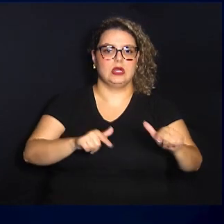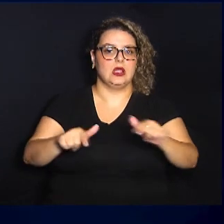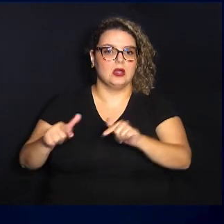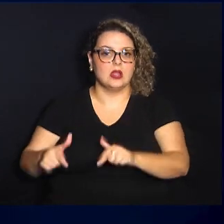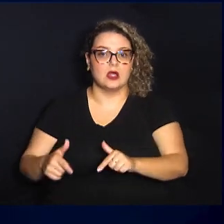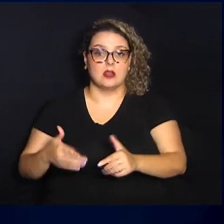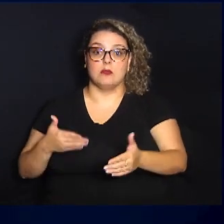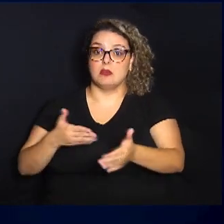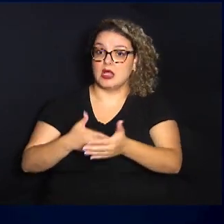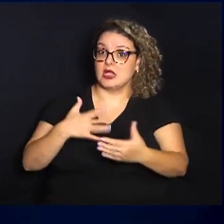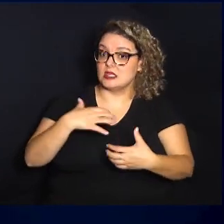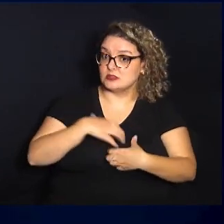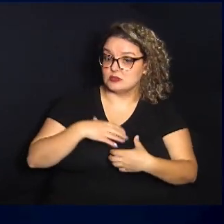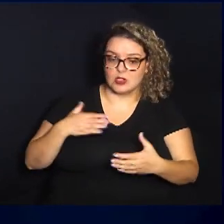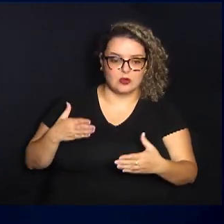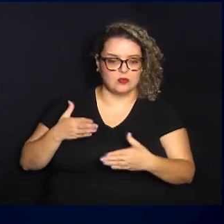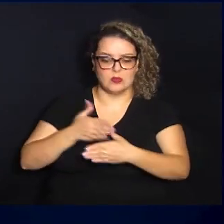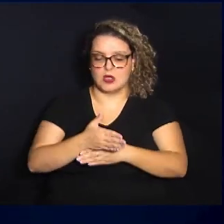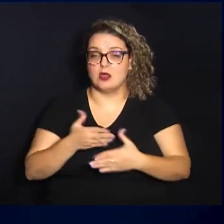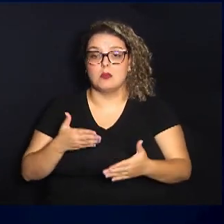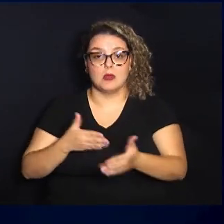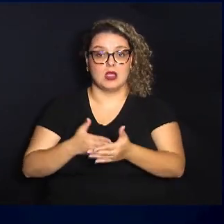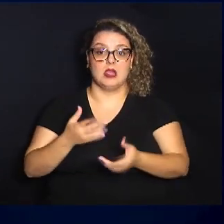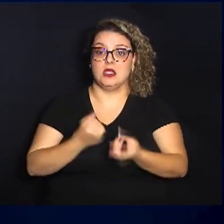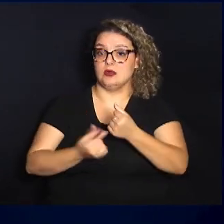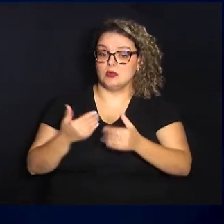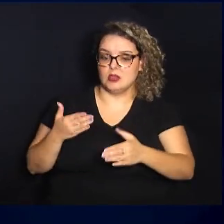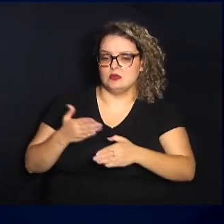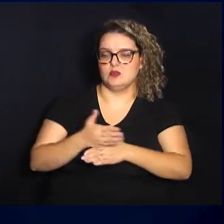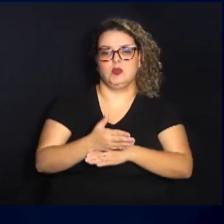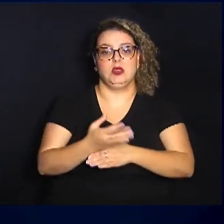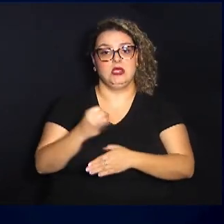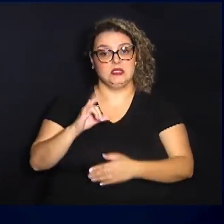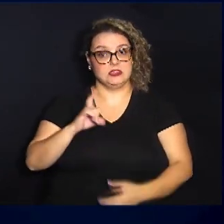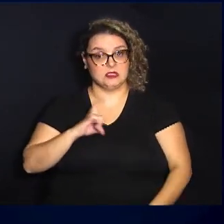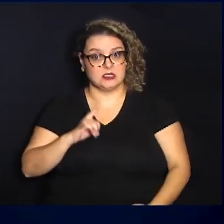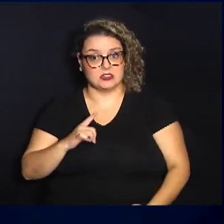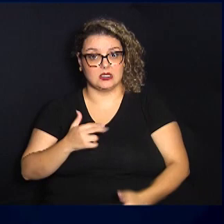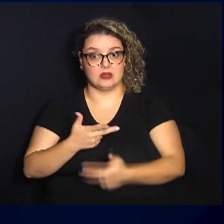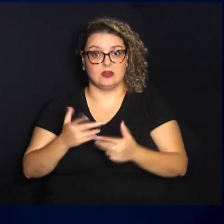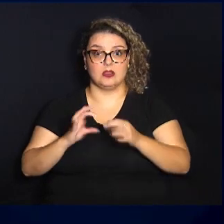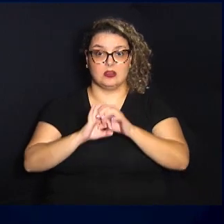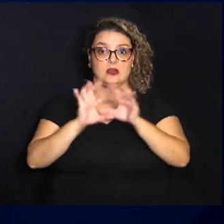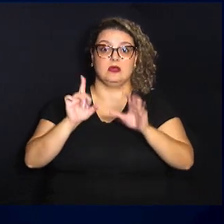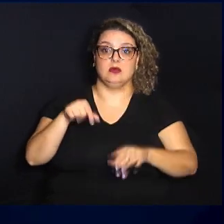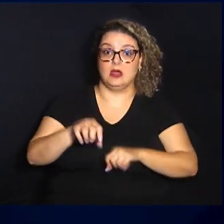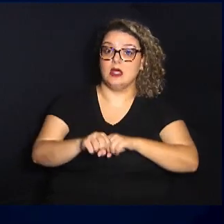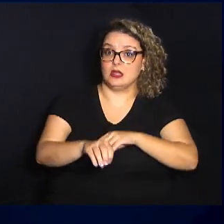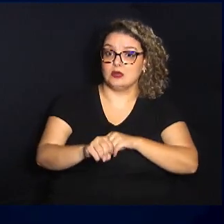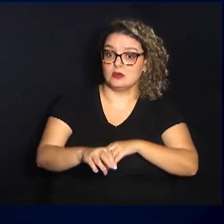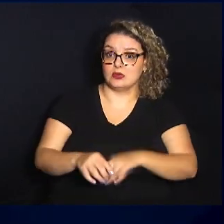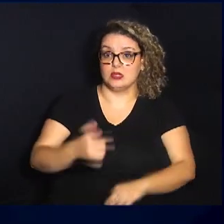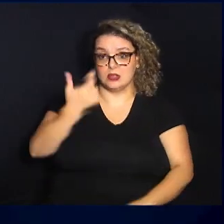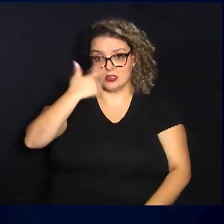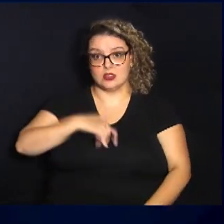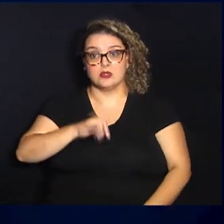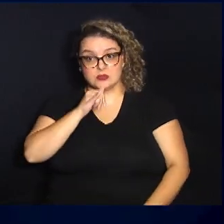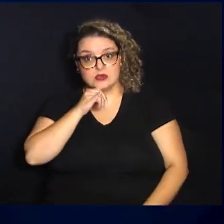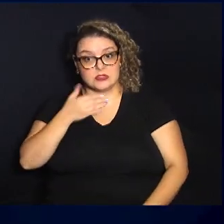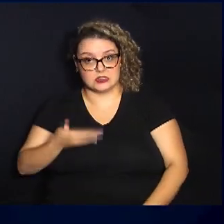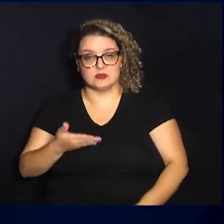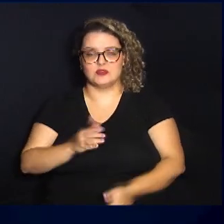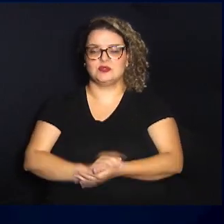emocionais barreiras econômicas então se há algo que liberta é a educação eu sou um exemplo disso